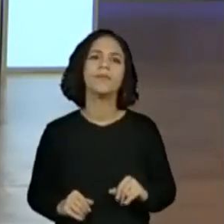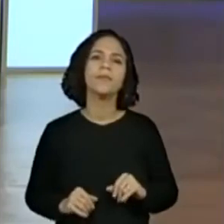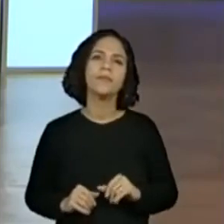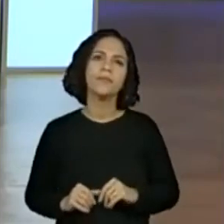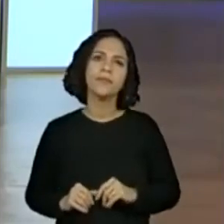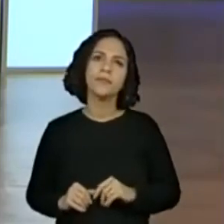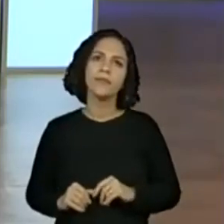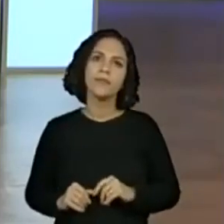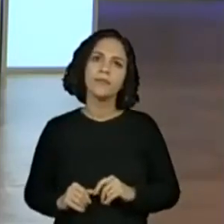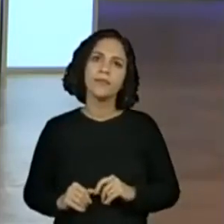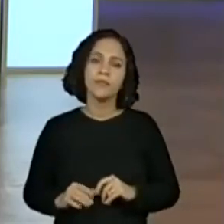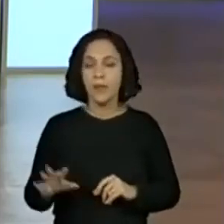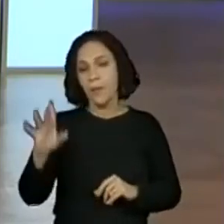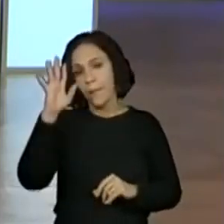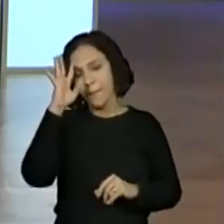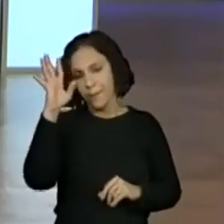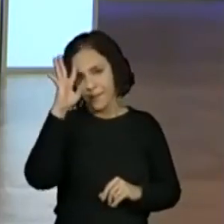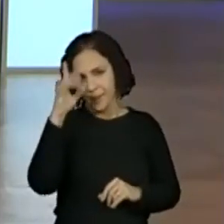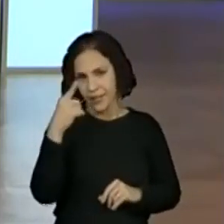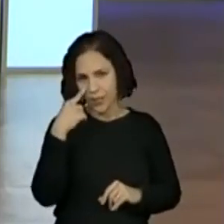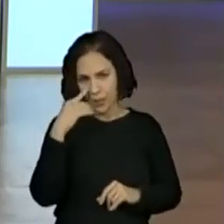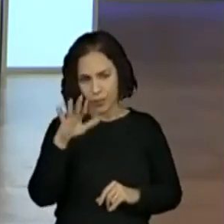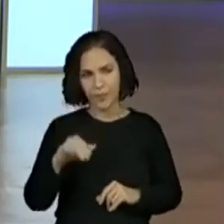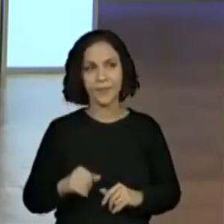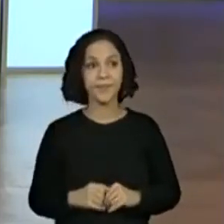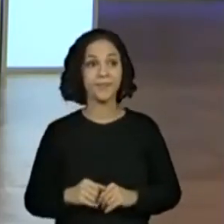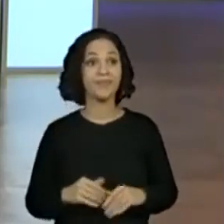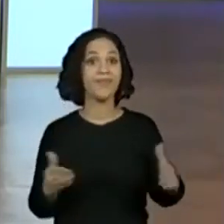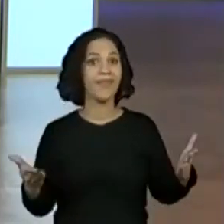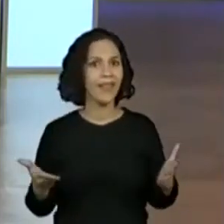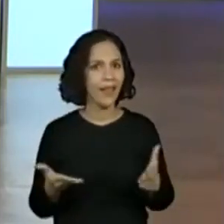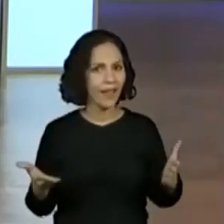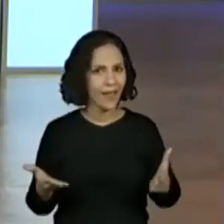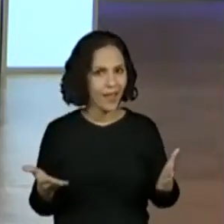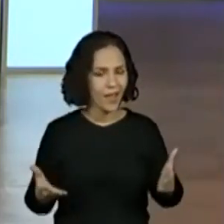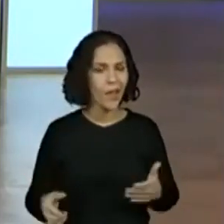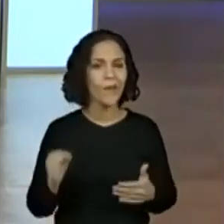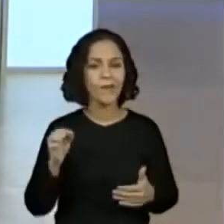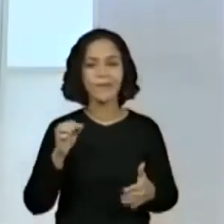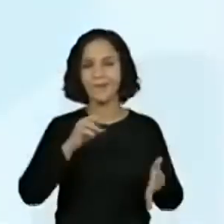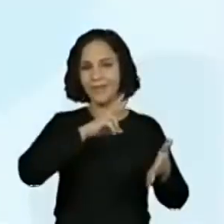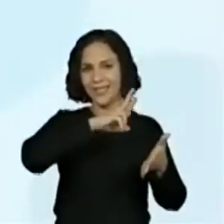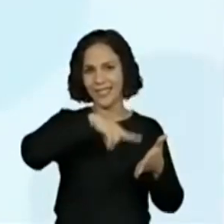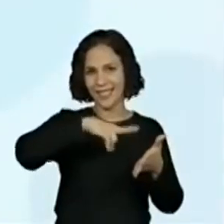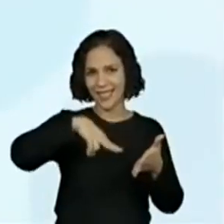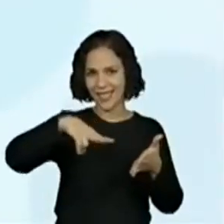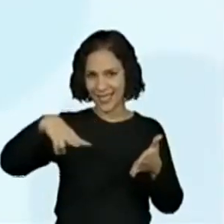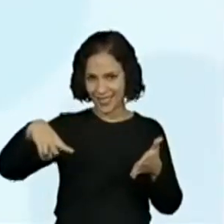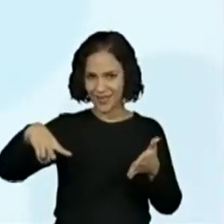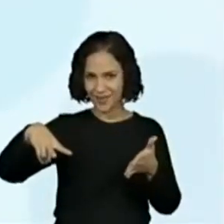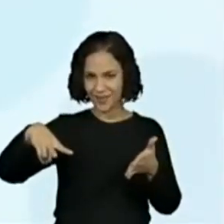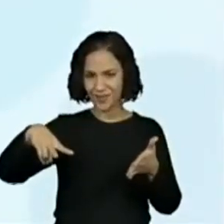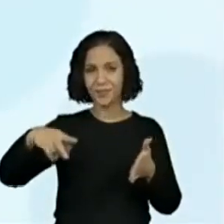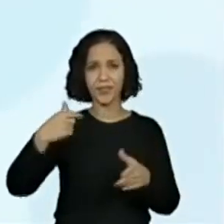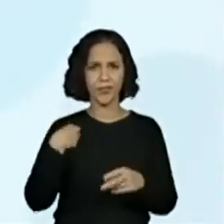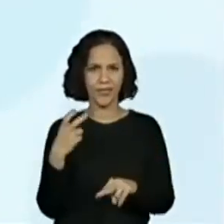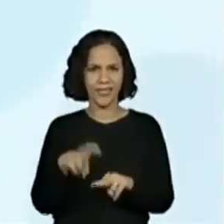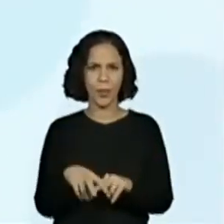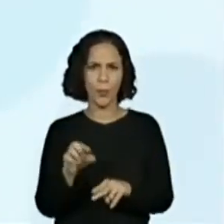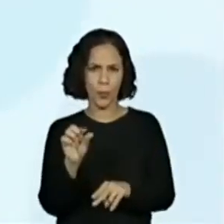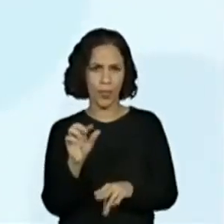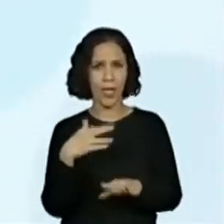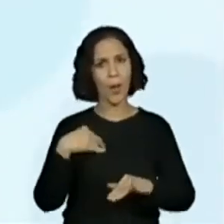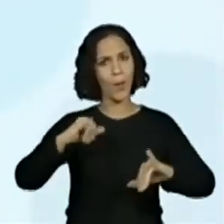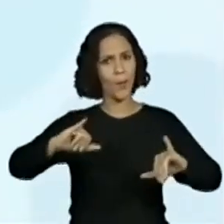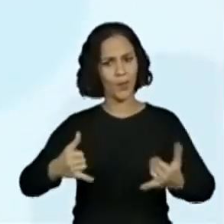numa coisa. Agora, sobre as nossas leituras. Eu vou até sentar um pouquinho,